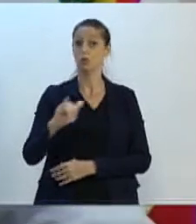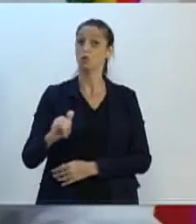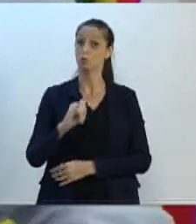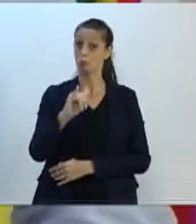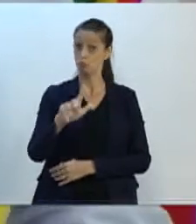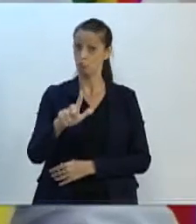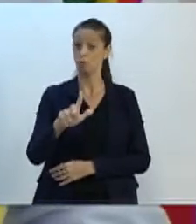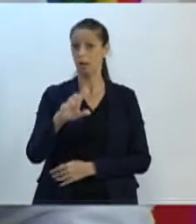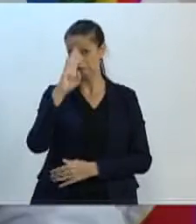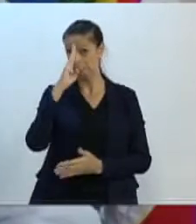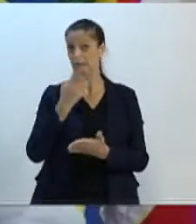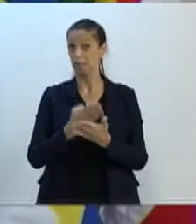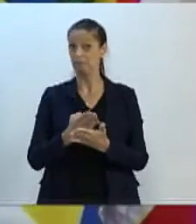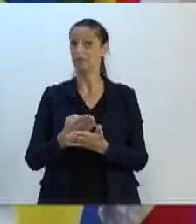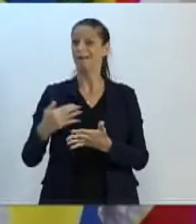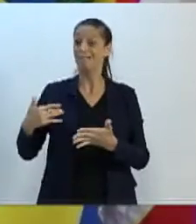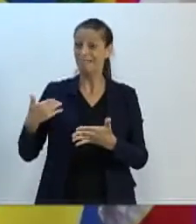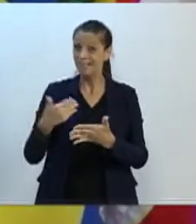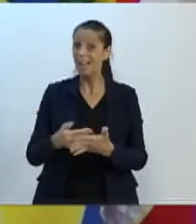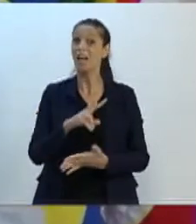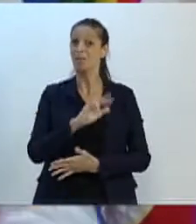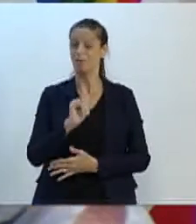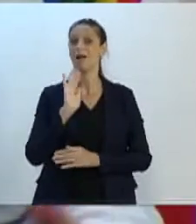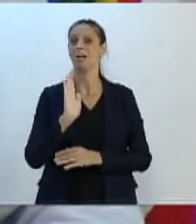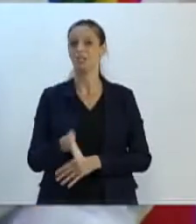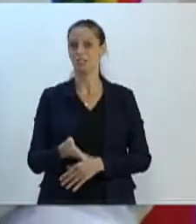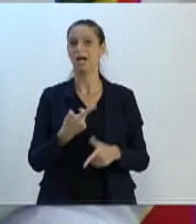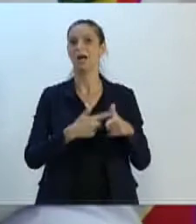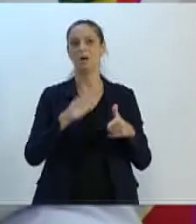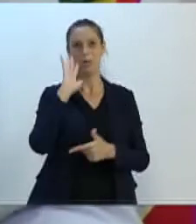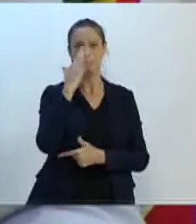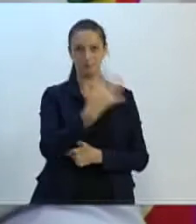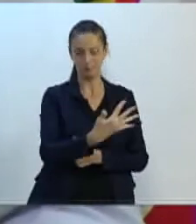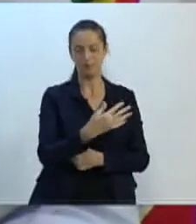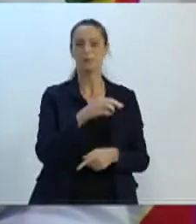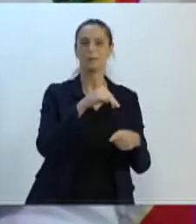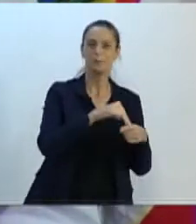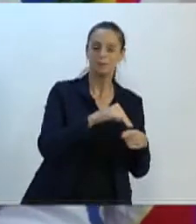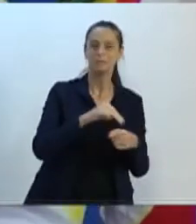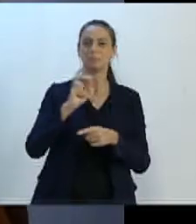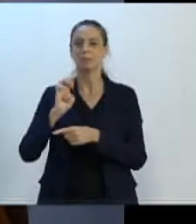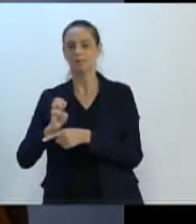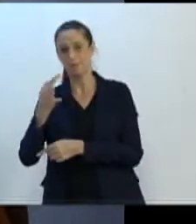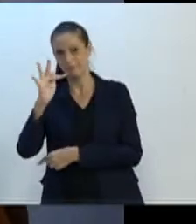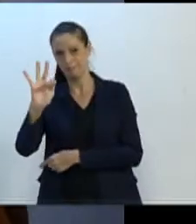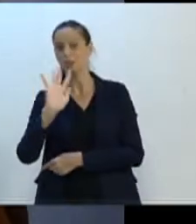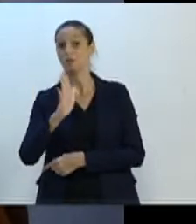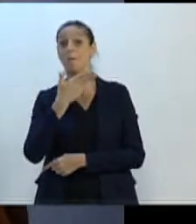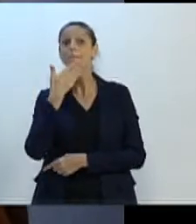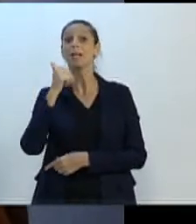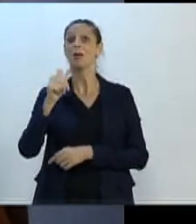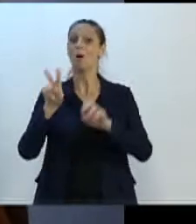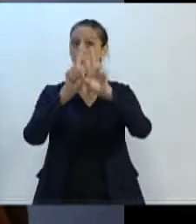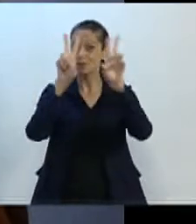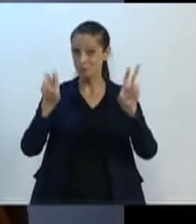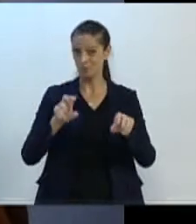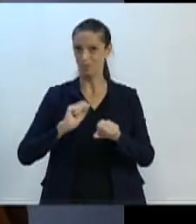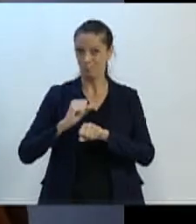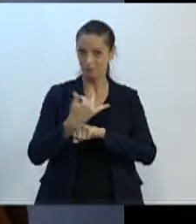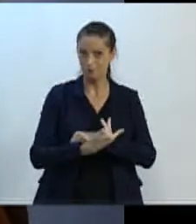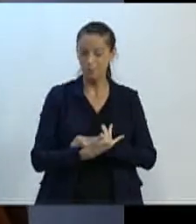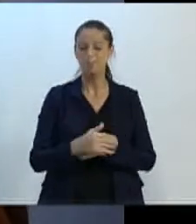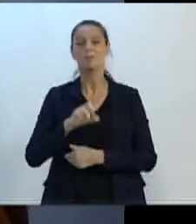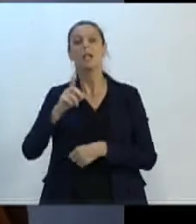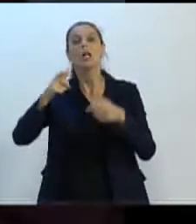certeza que vamos ter boas notícias a nível municipal, estadual e federal e que vai acontecer no